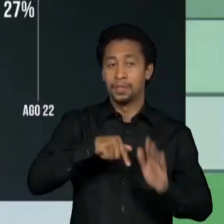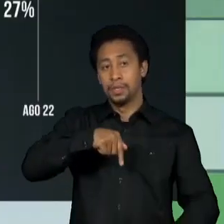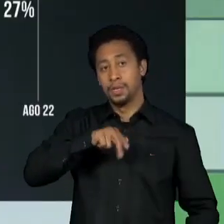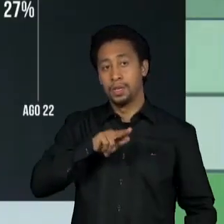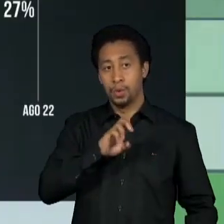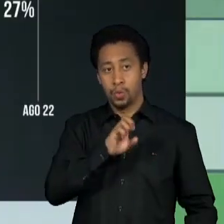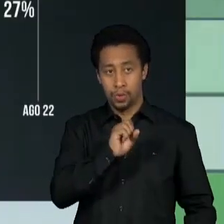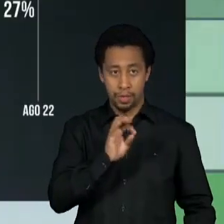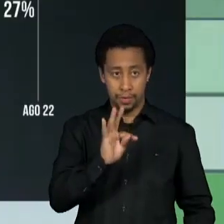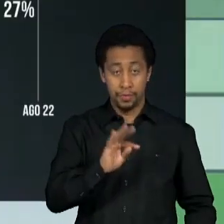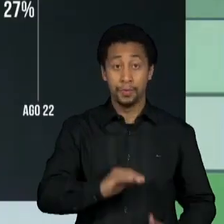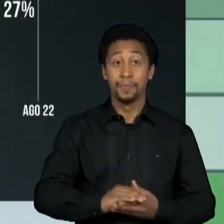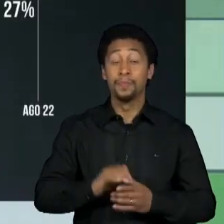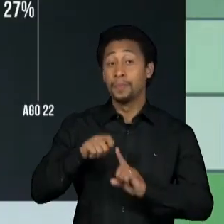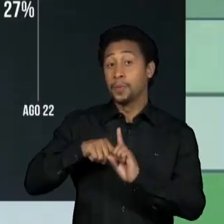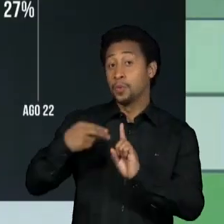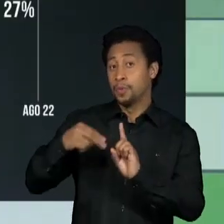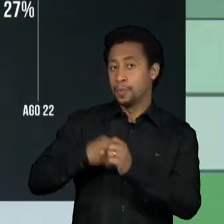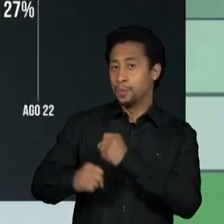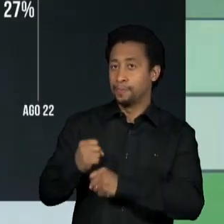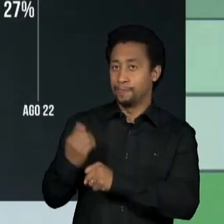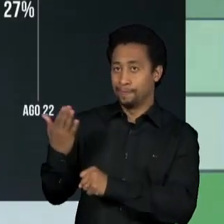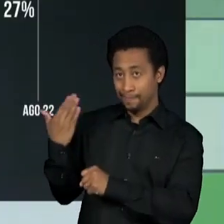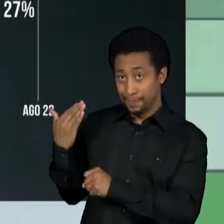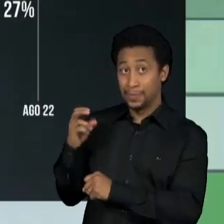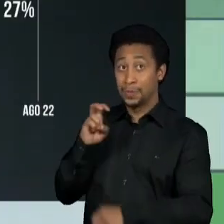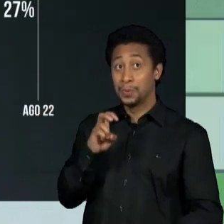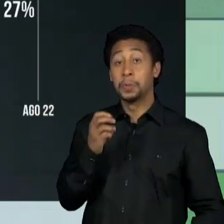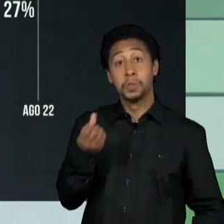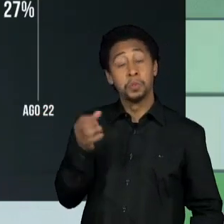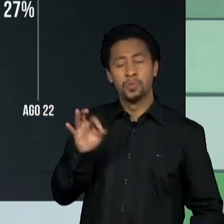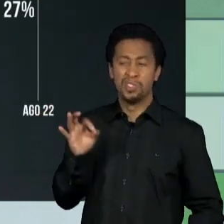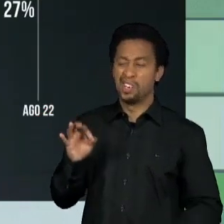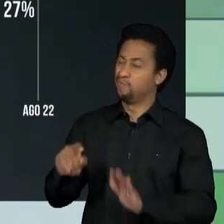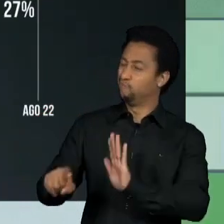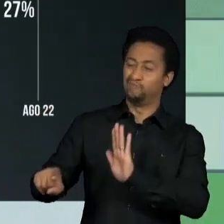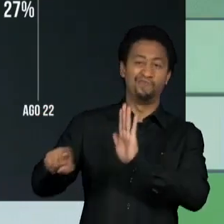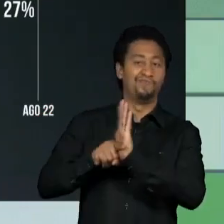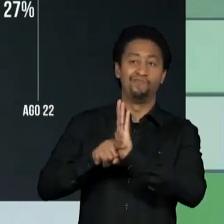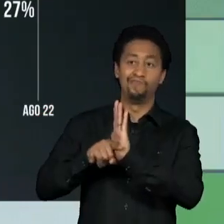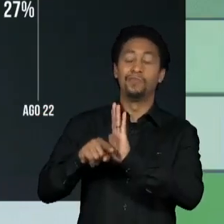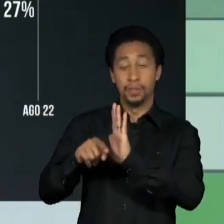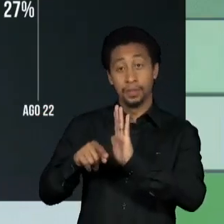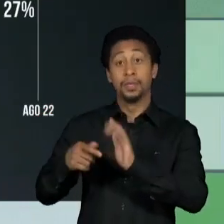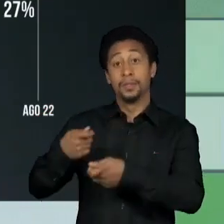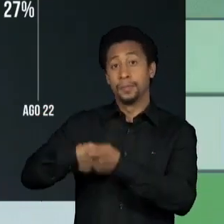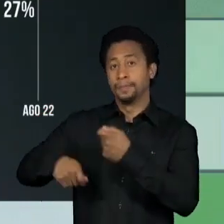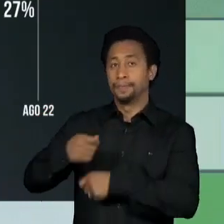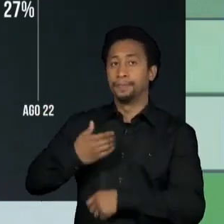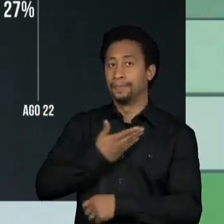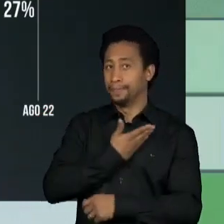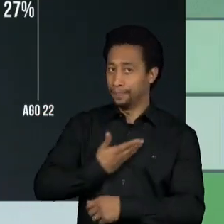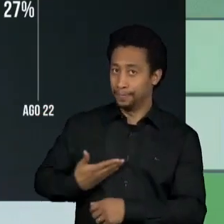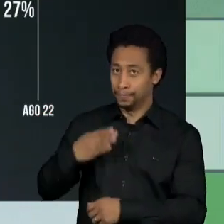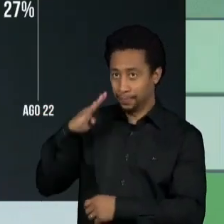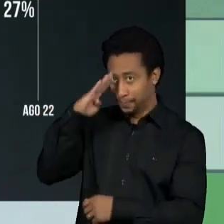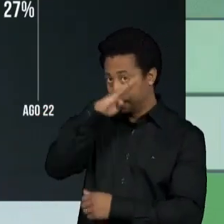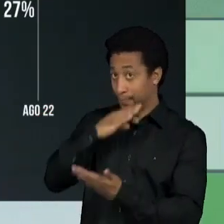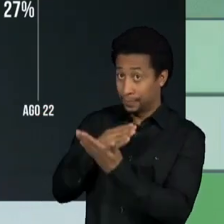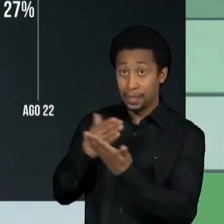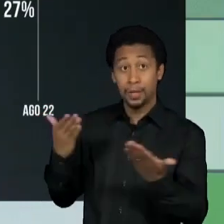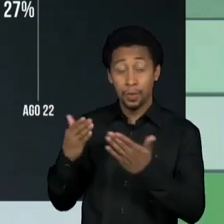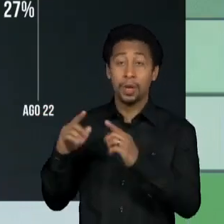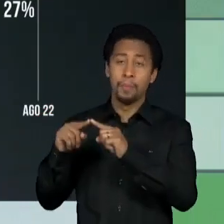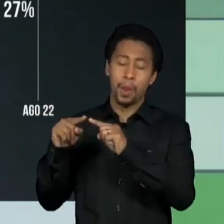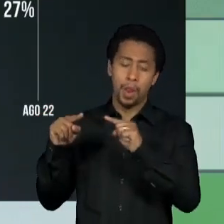Em novembro do ano passado, 56% tinha uma avaliação negativa da gestão Bolsonaro. O número foi caindo e atingiu agora